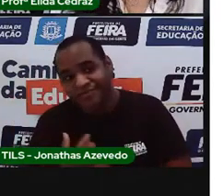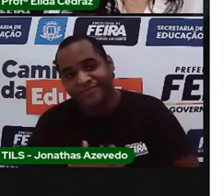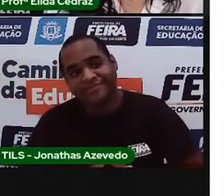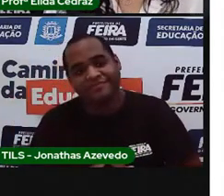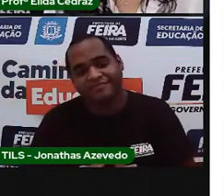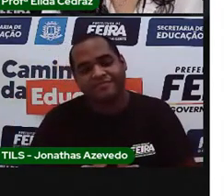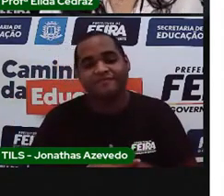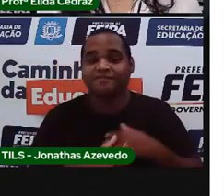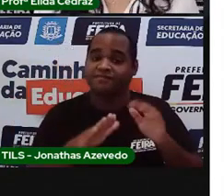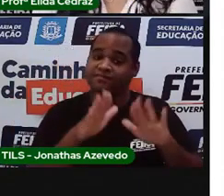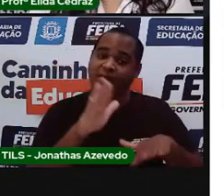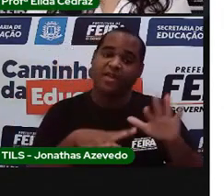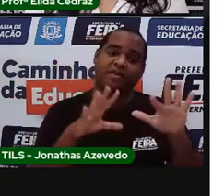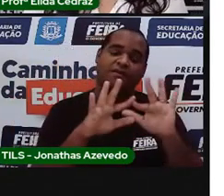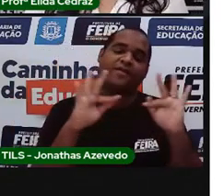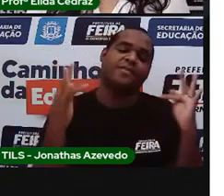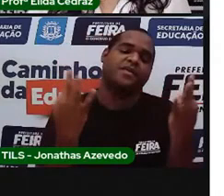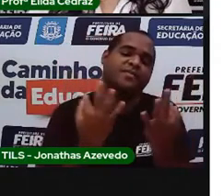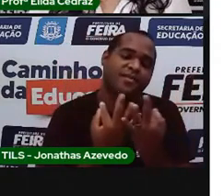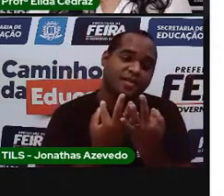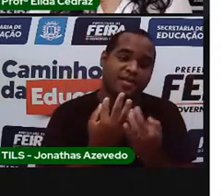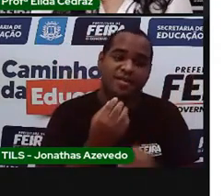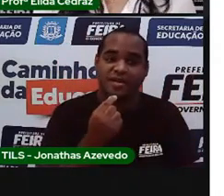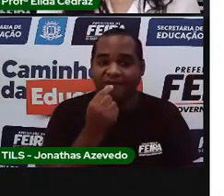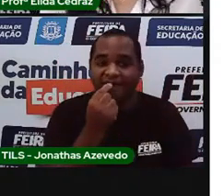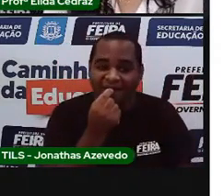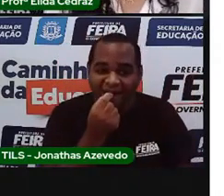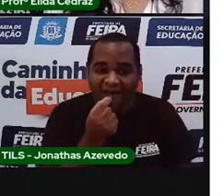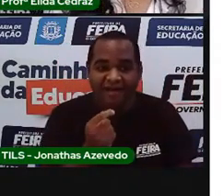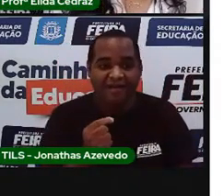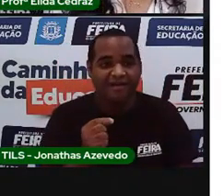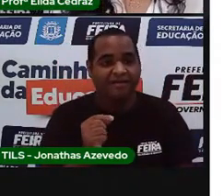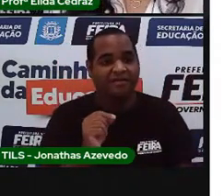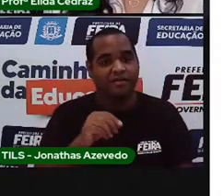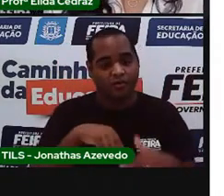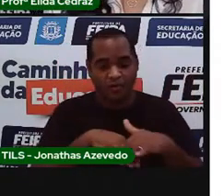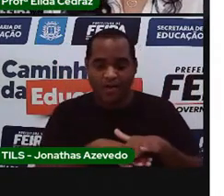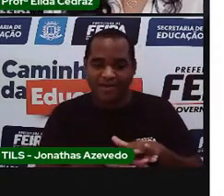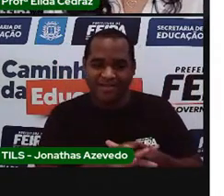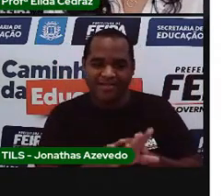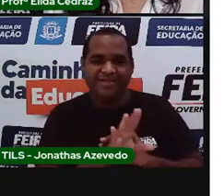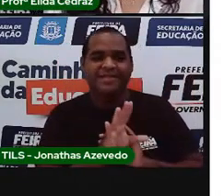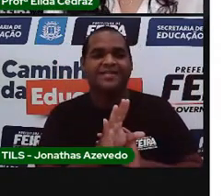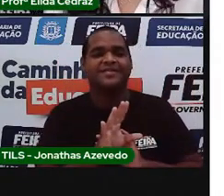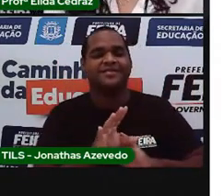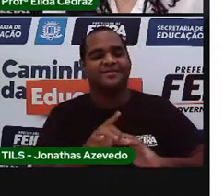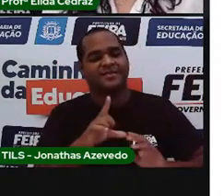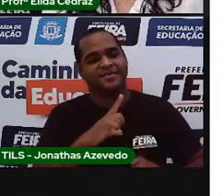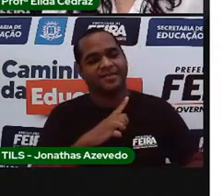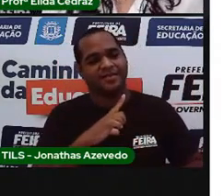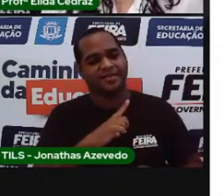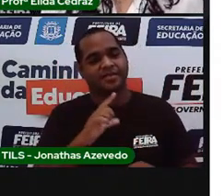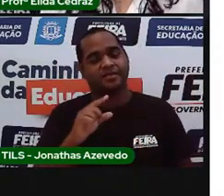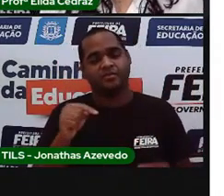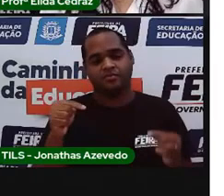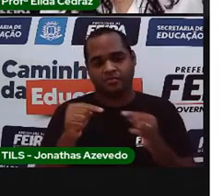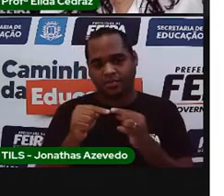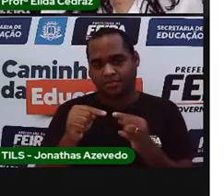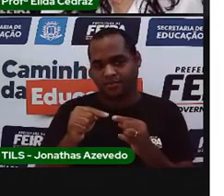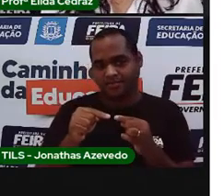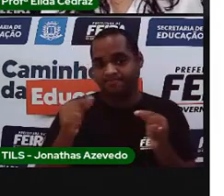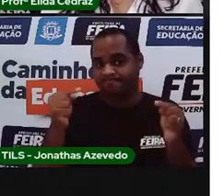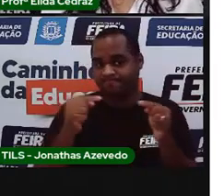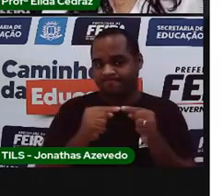E tem famílias que pegam o dentinho de leite e guarda de recordação. Que prova que o